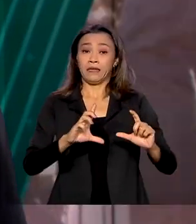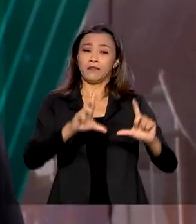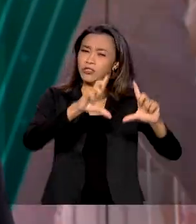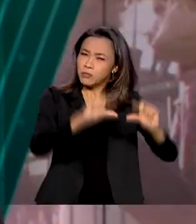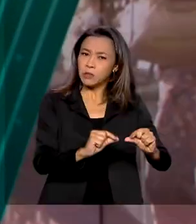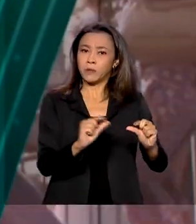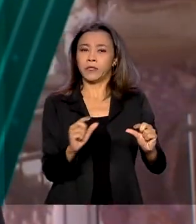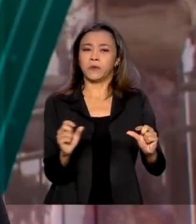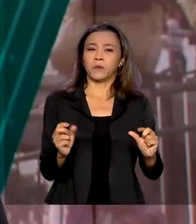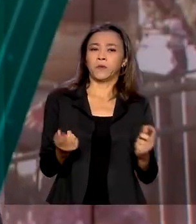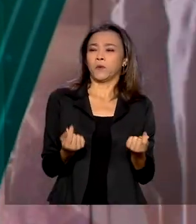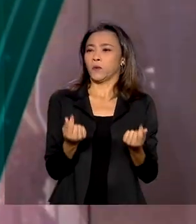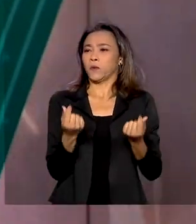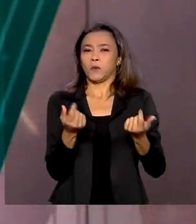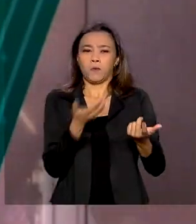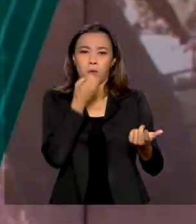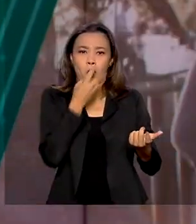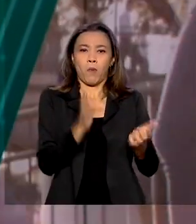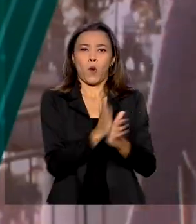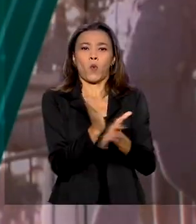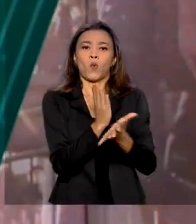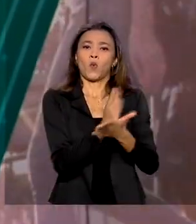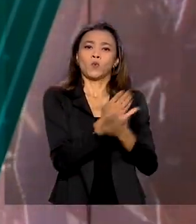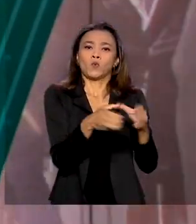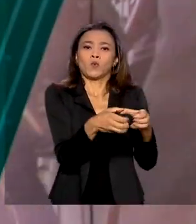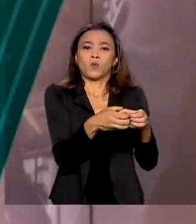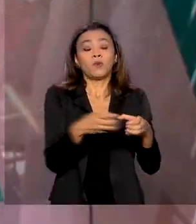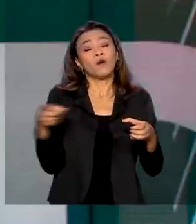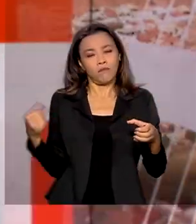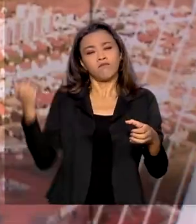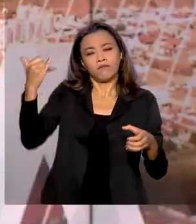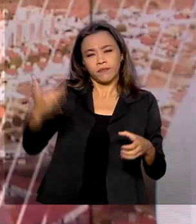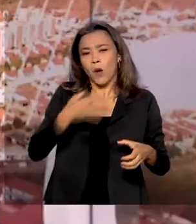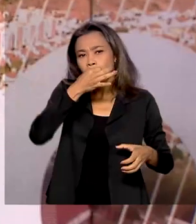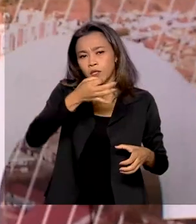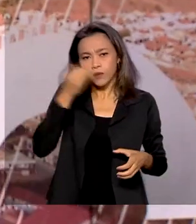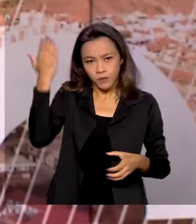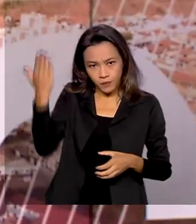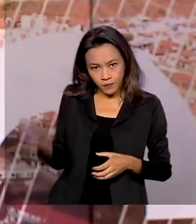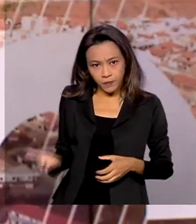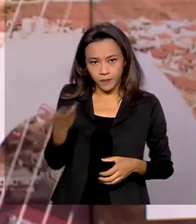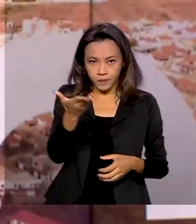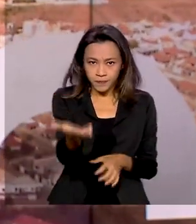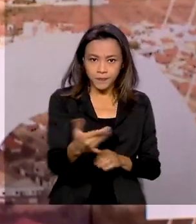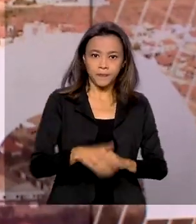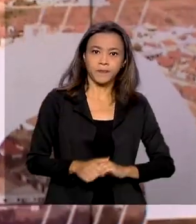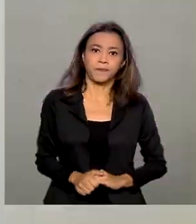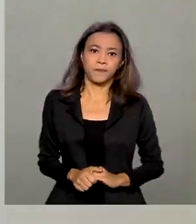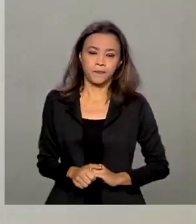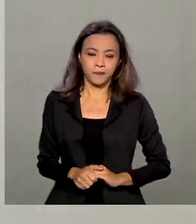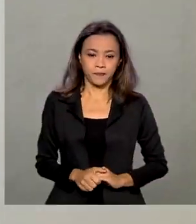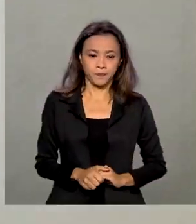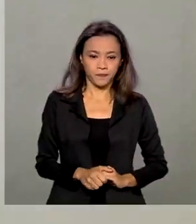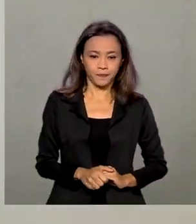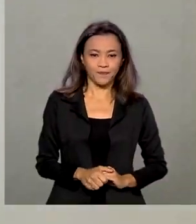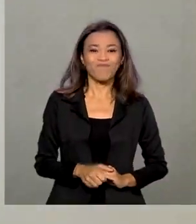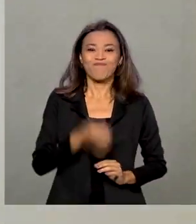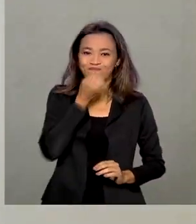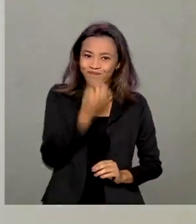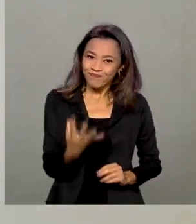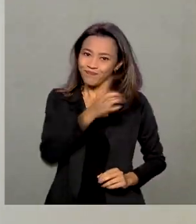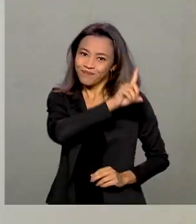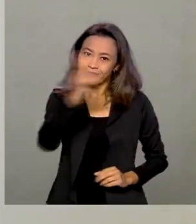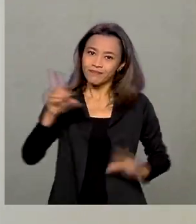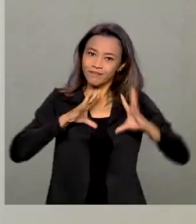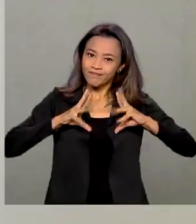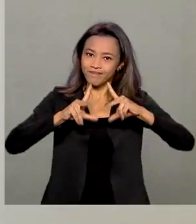quatro etapas da reforma tributária e quem comenta é o cientista político e comentarista aqui da TV Brasil, Ricardo Caldas. Bom dia a todos.